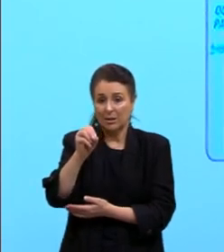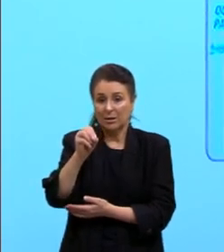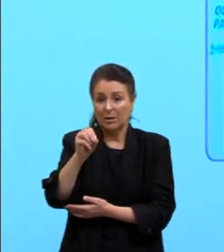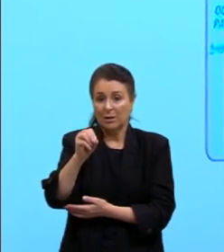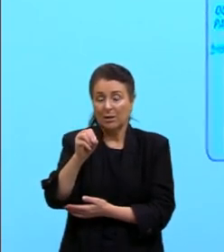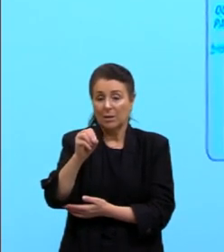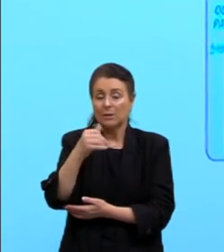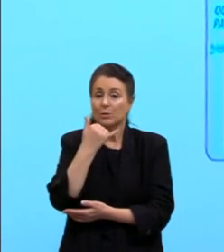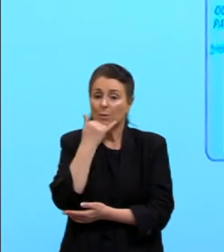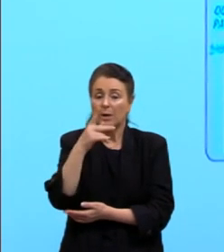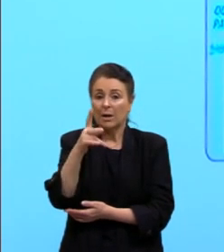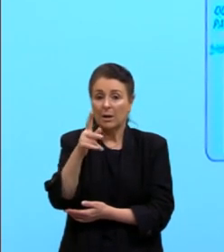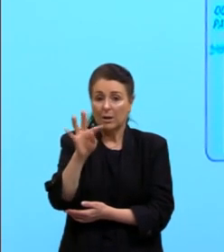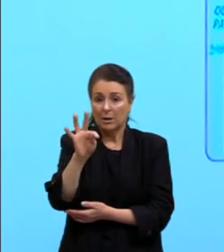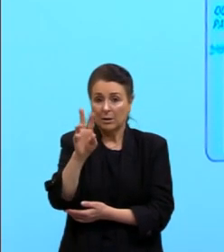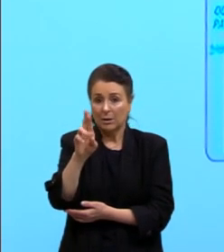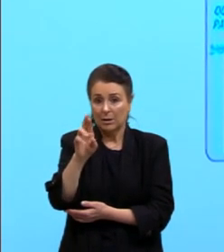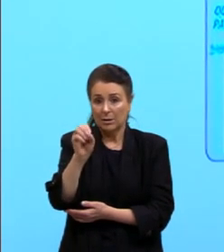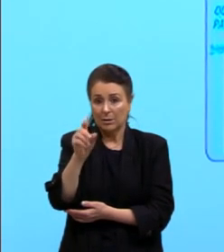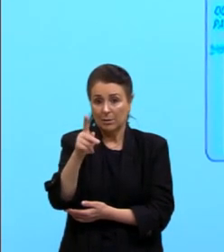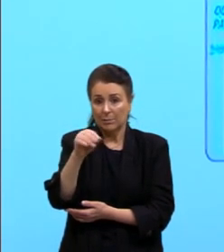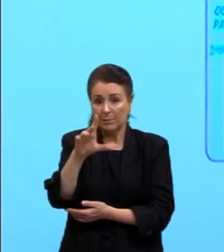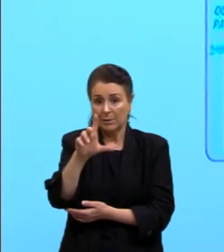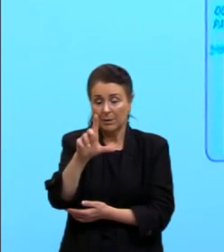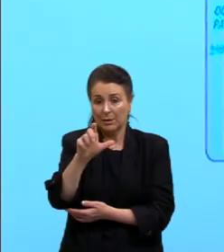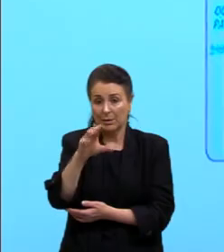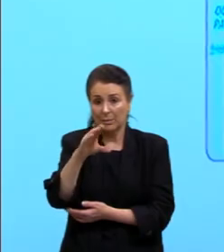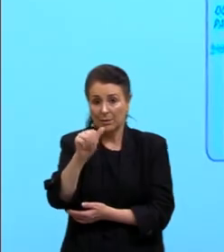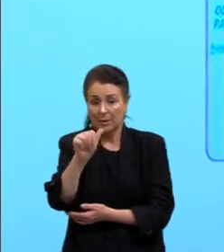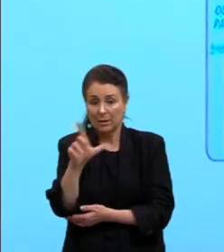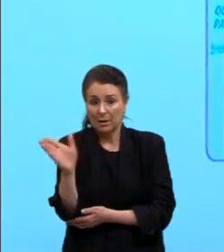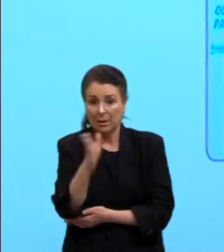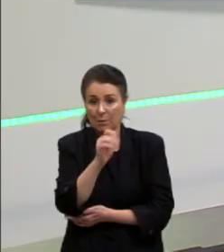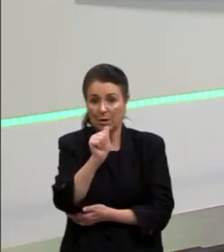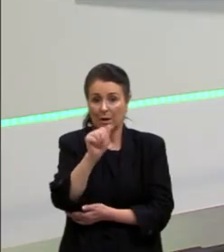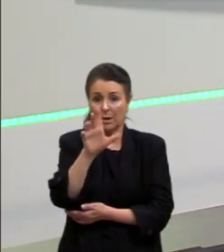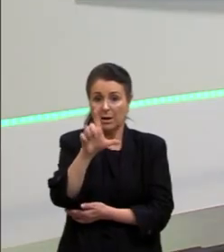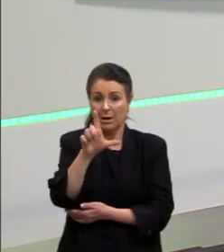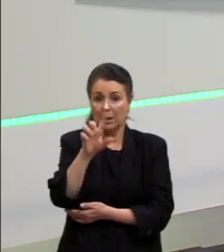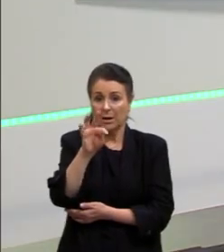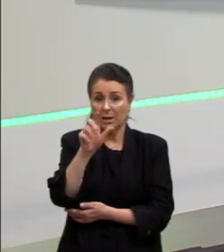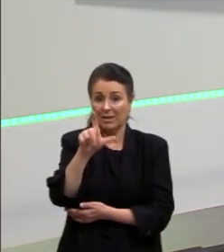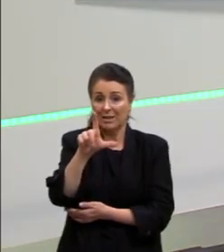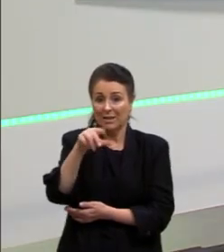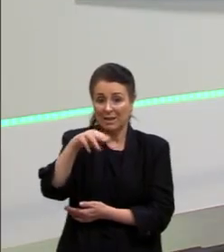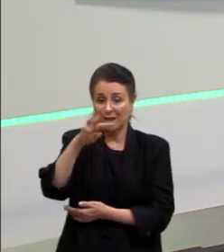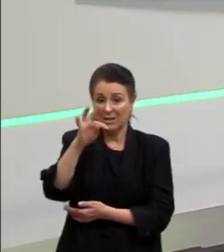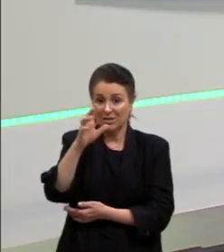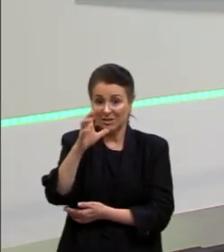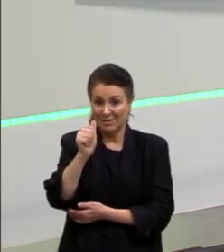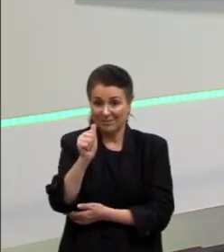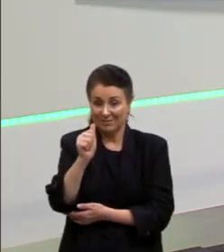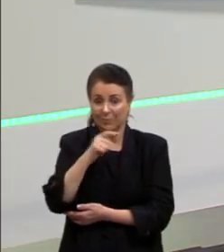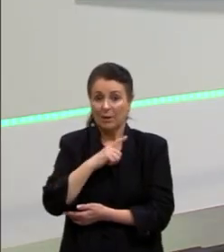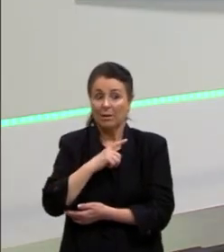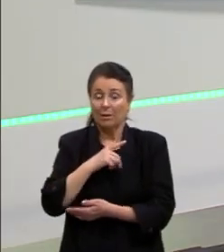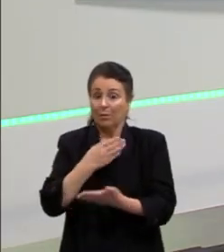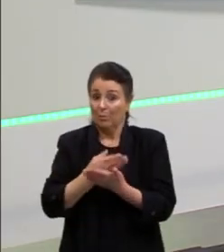vai trazer umidade para essa região aqui, tá, agorizada? Foi uma aula densa, tá, por enquanto,